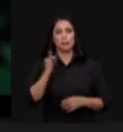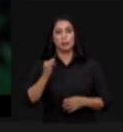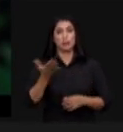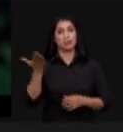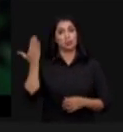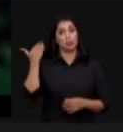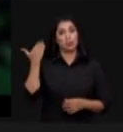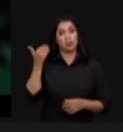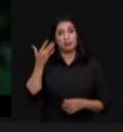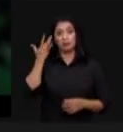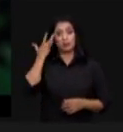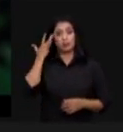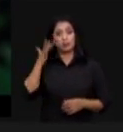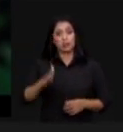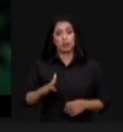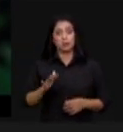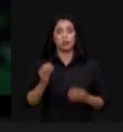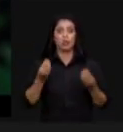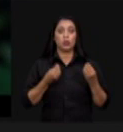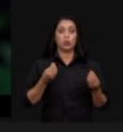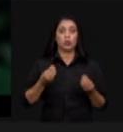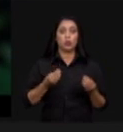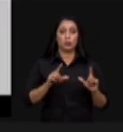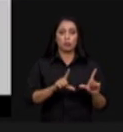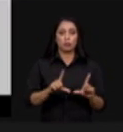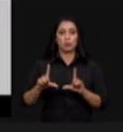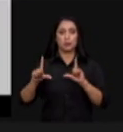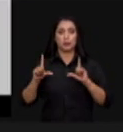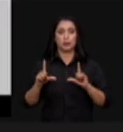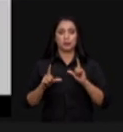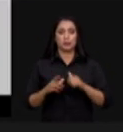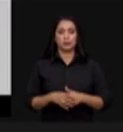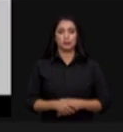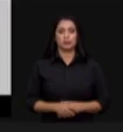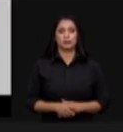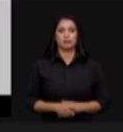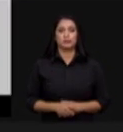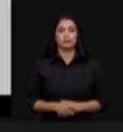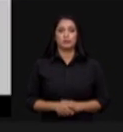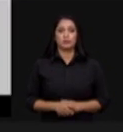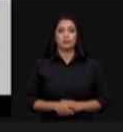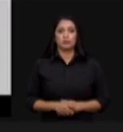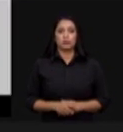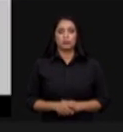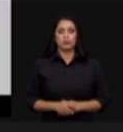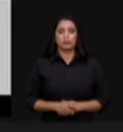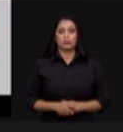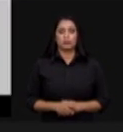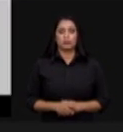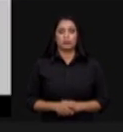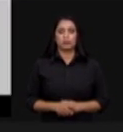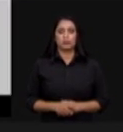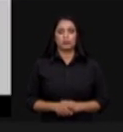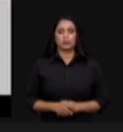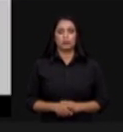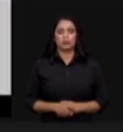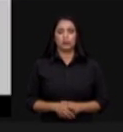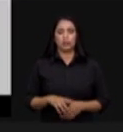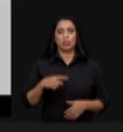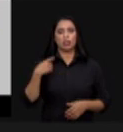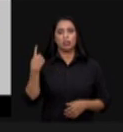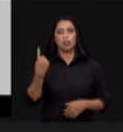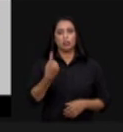no passado porque digo isso excelência se pudermos passar para o próximo slide por favor a nossa a nossa